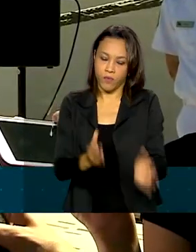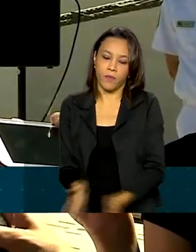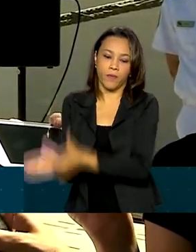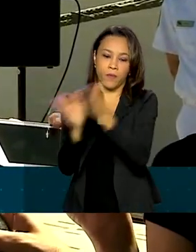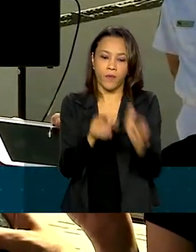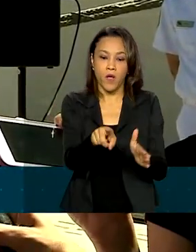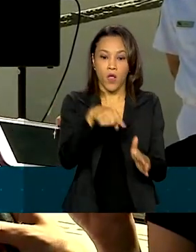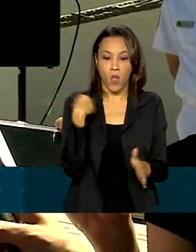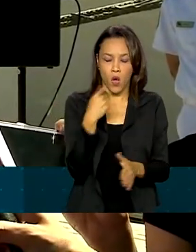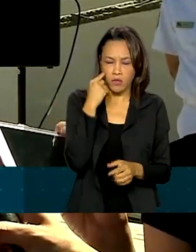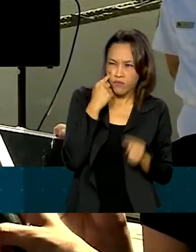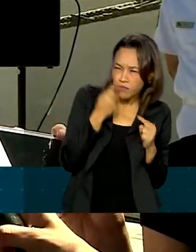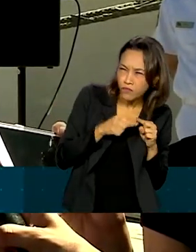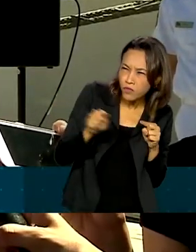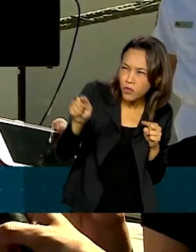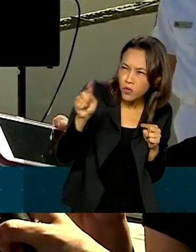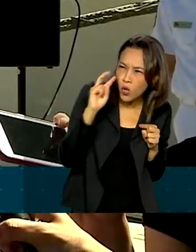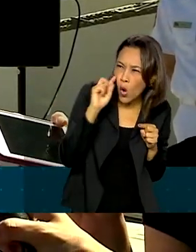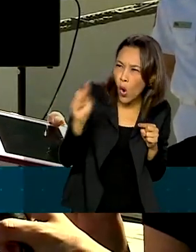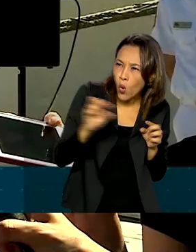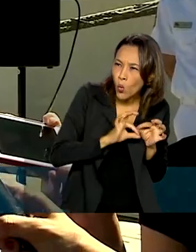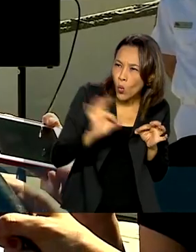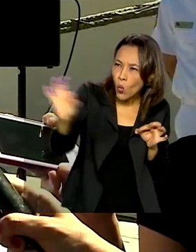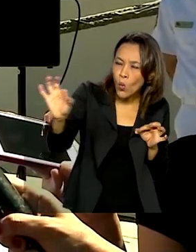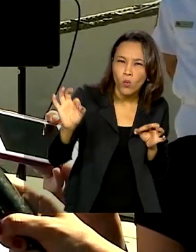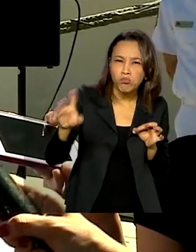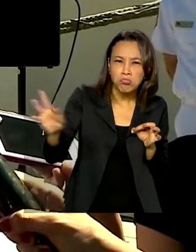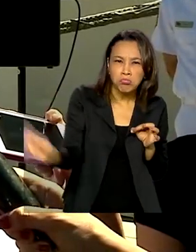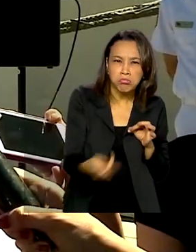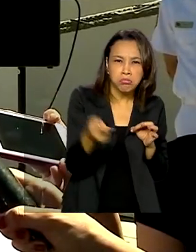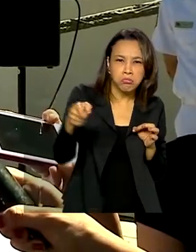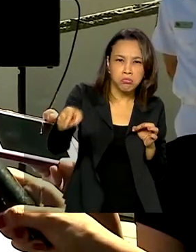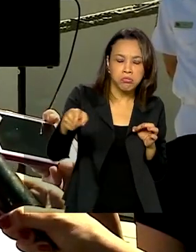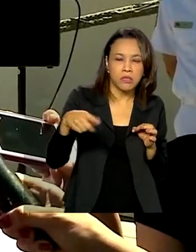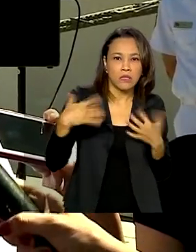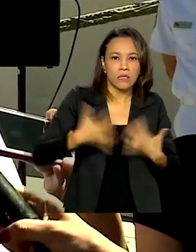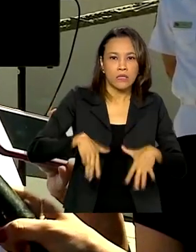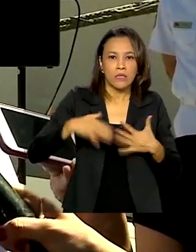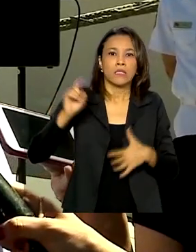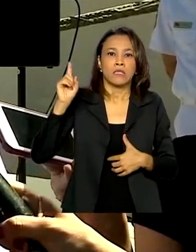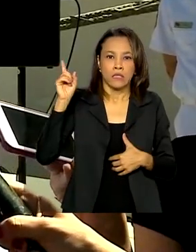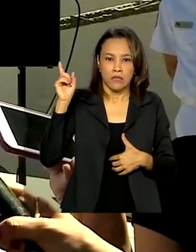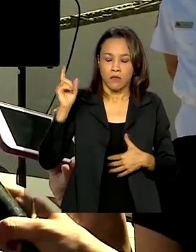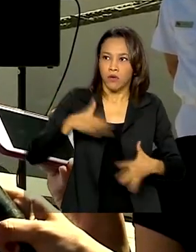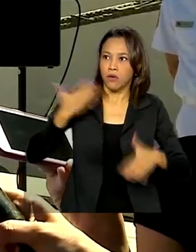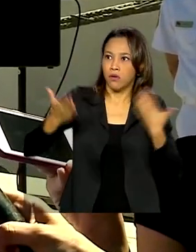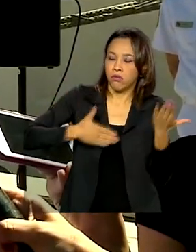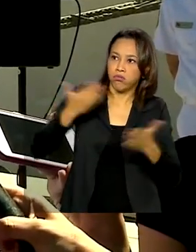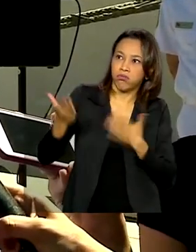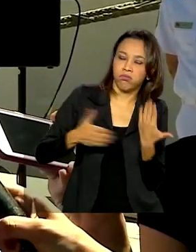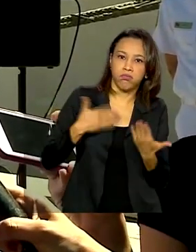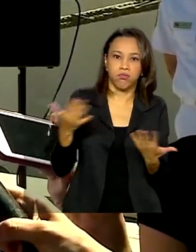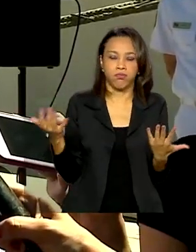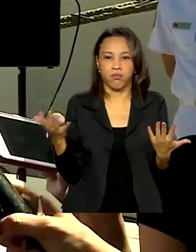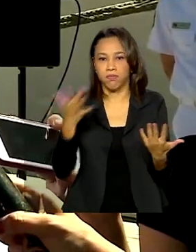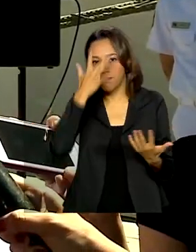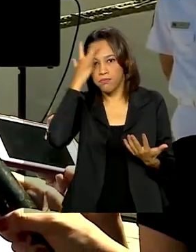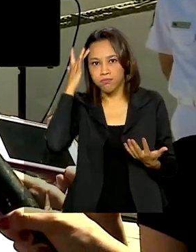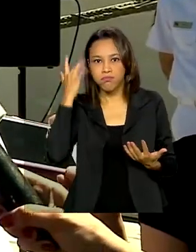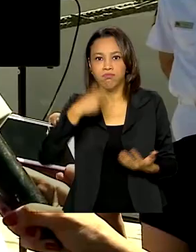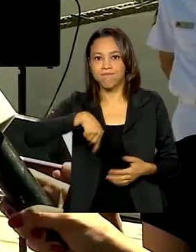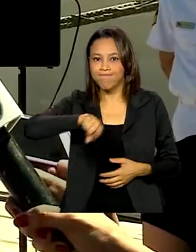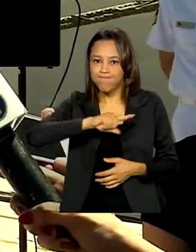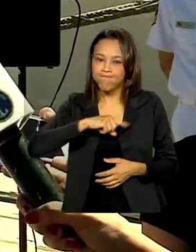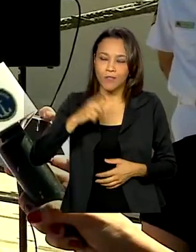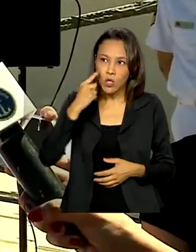observar de longe o que estava acontecendo. E realmente foram momentos bastante apreensivos e que nós